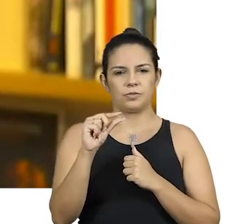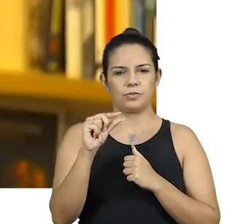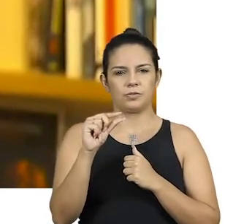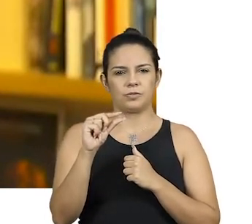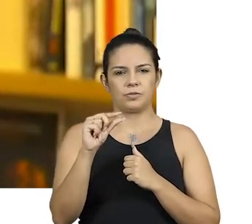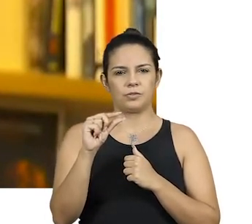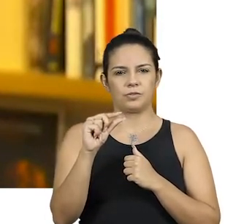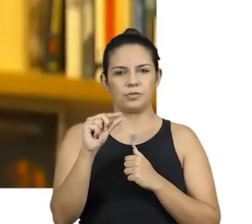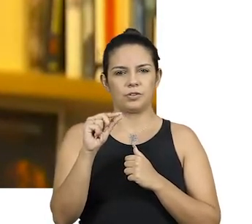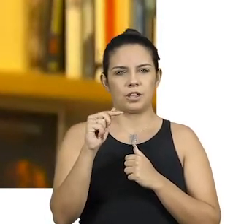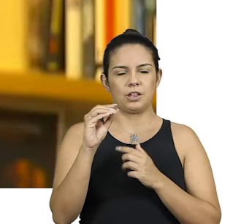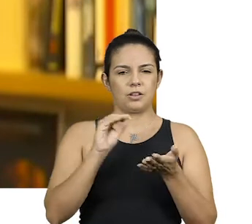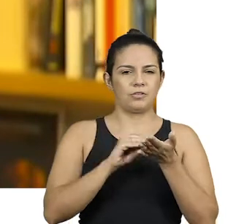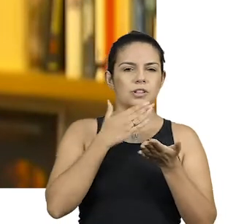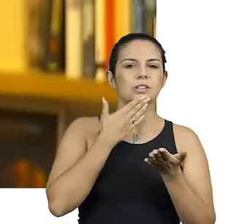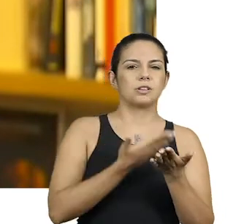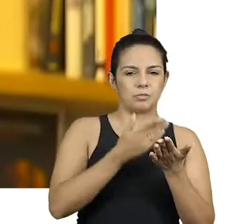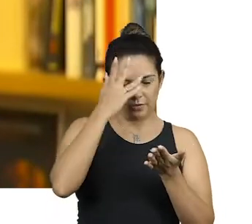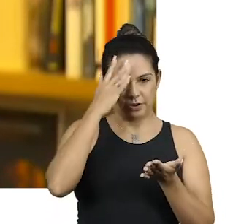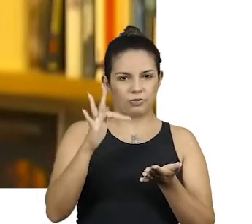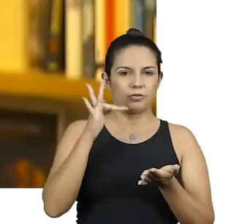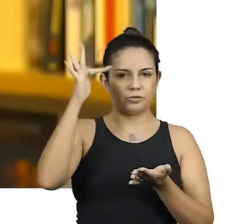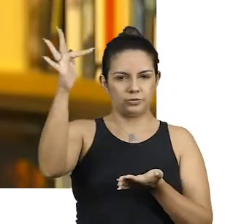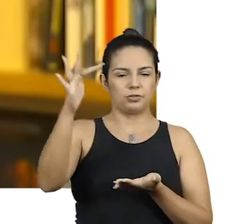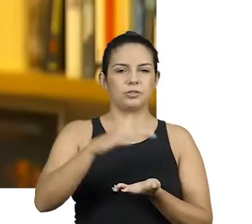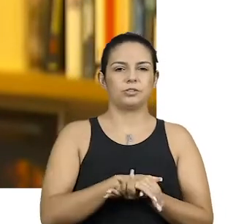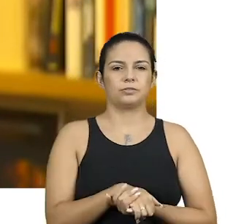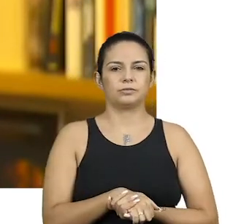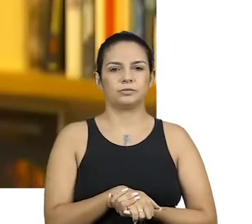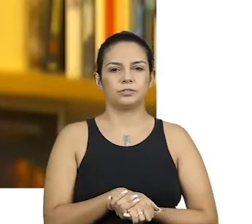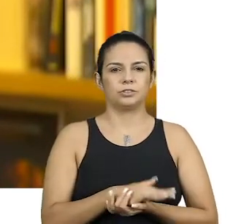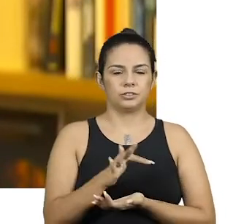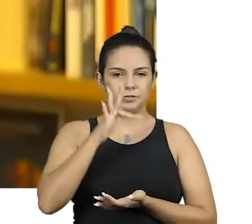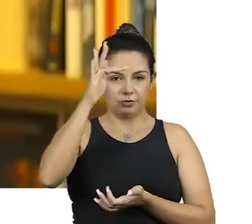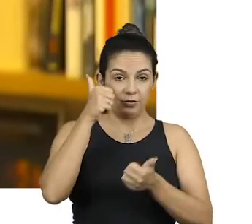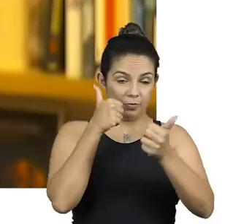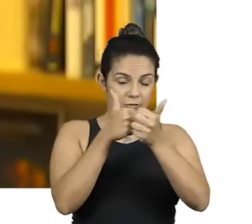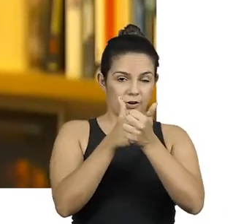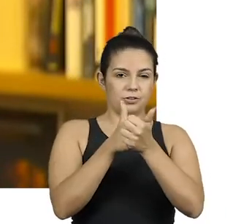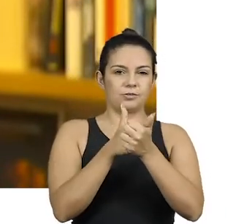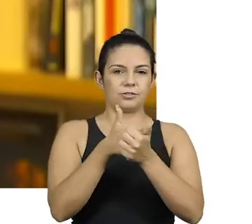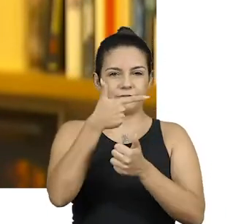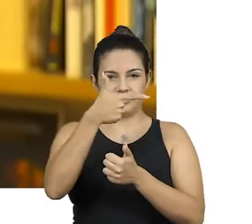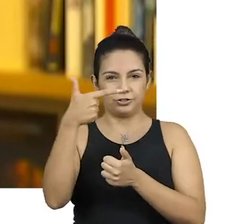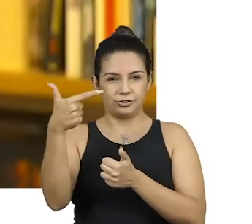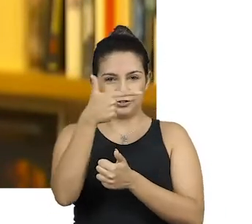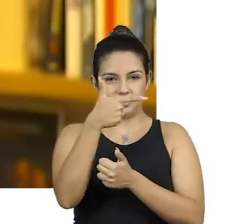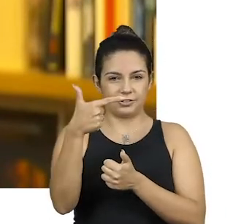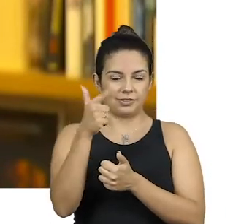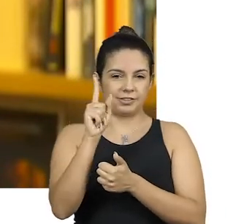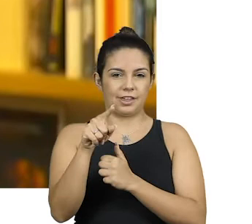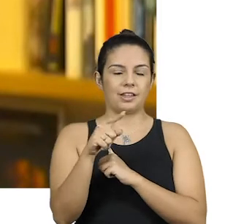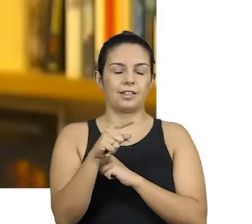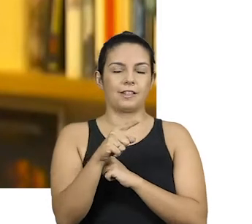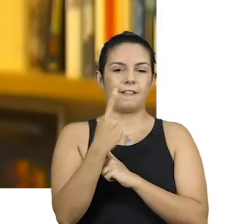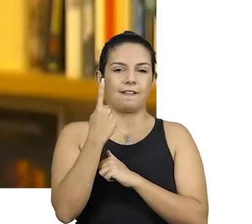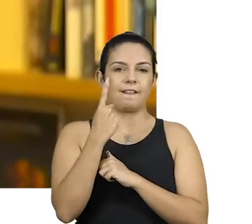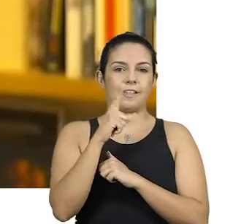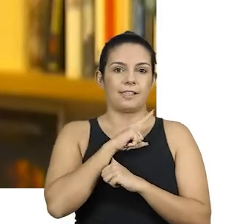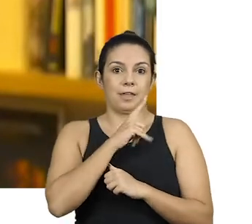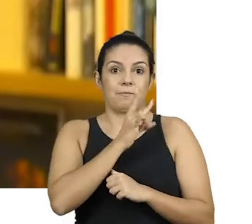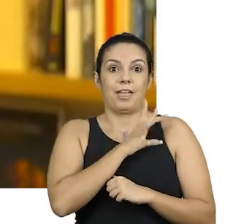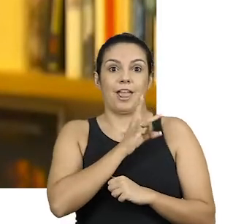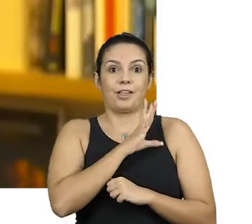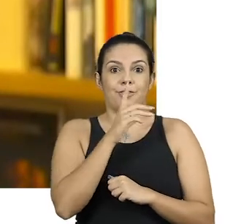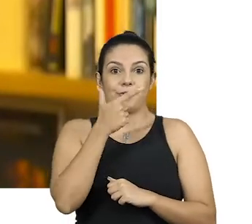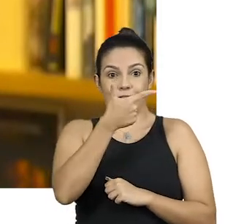desencantado com o futuro próximo. Acho que 22 ainda é um grande terror